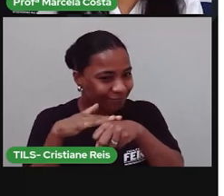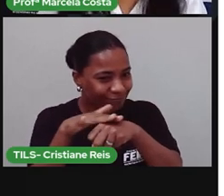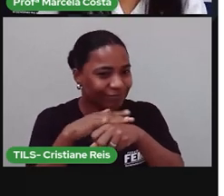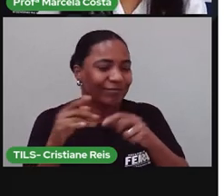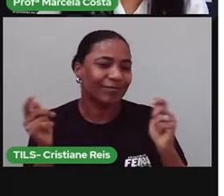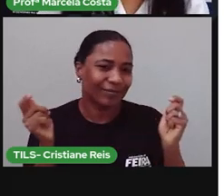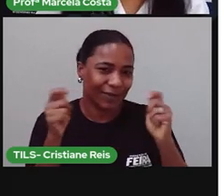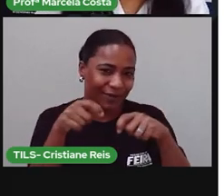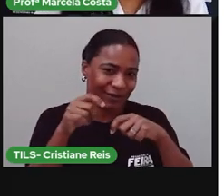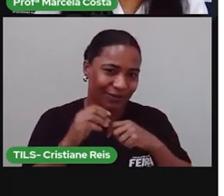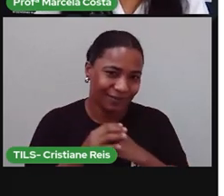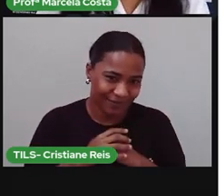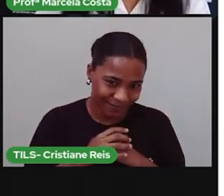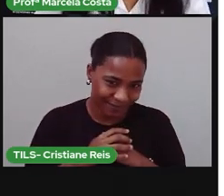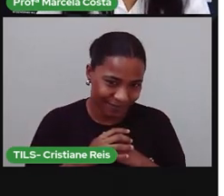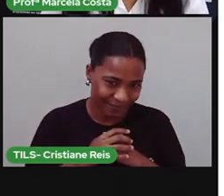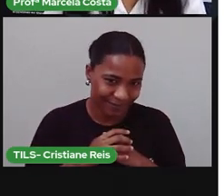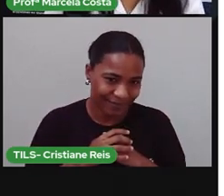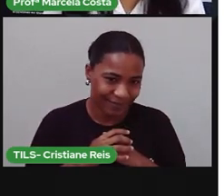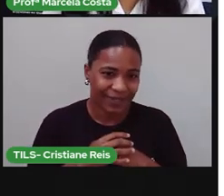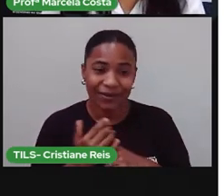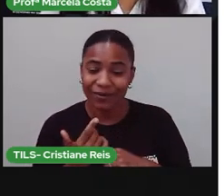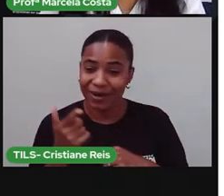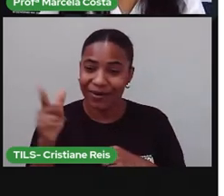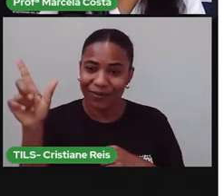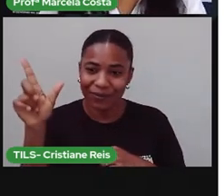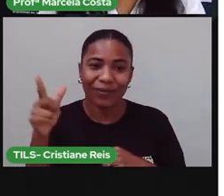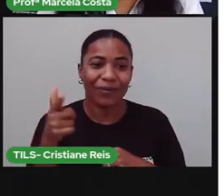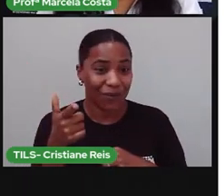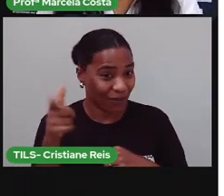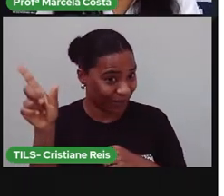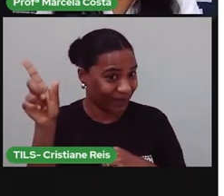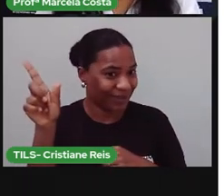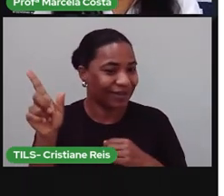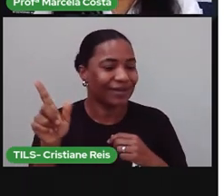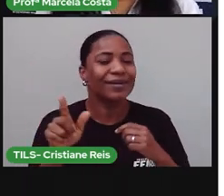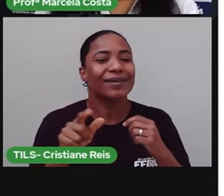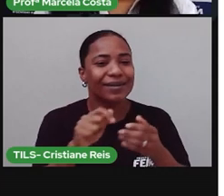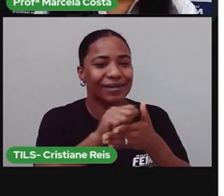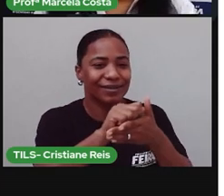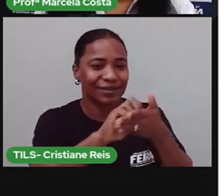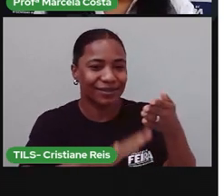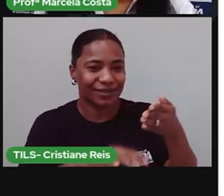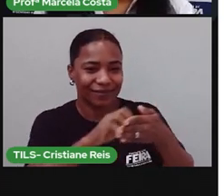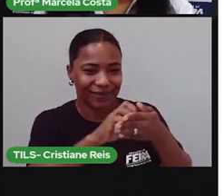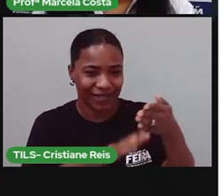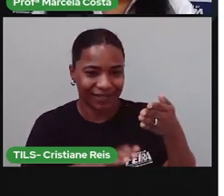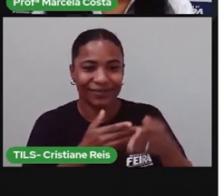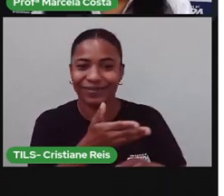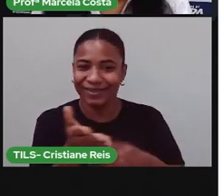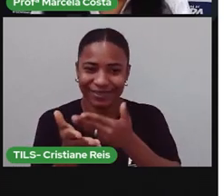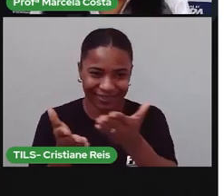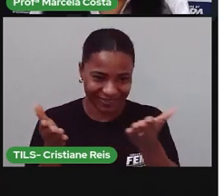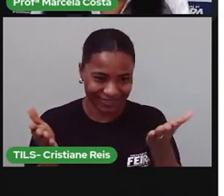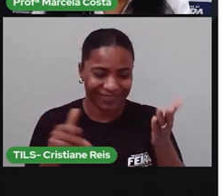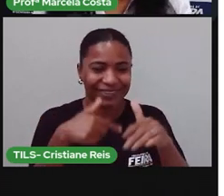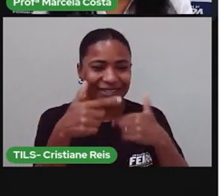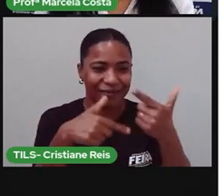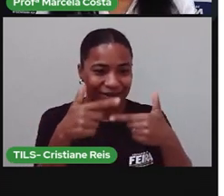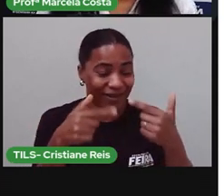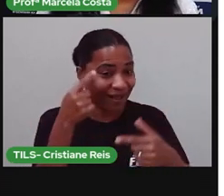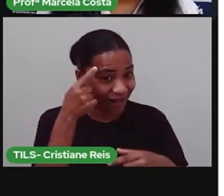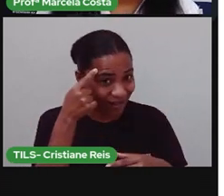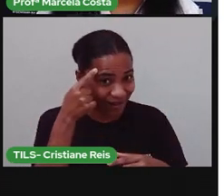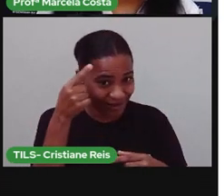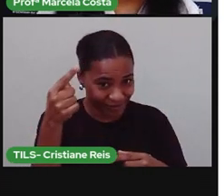Agora a gente tem uma outra atividade, um cumprimento. É uma missão para você. Lembra